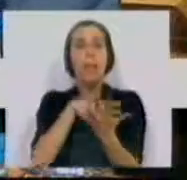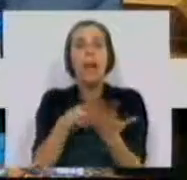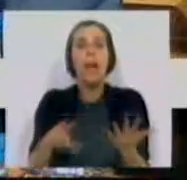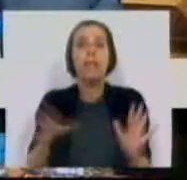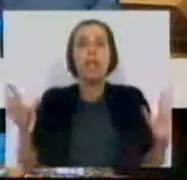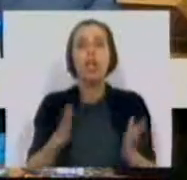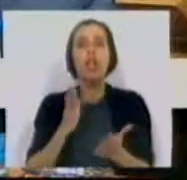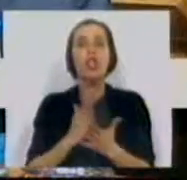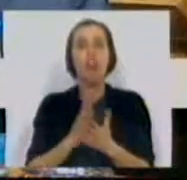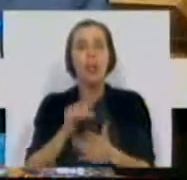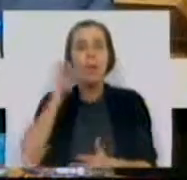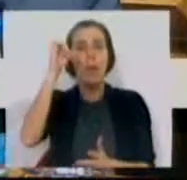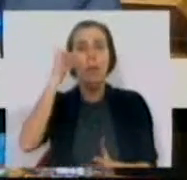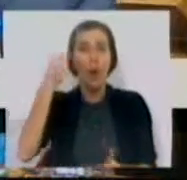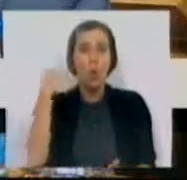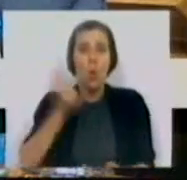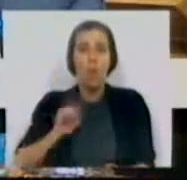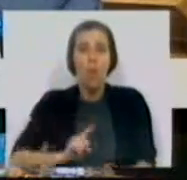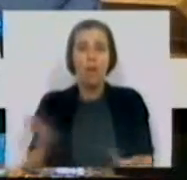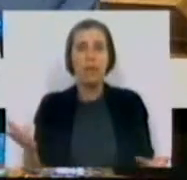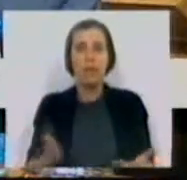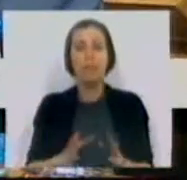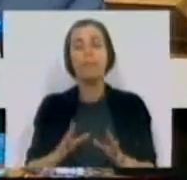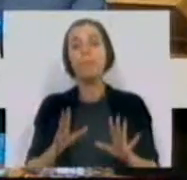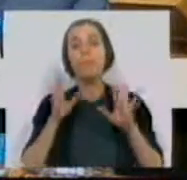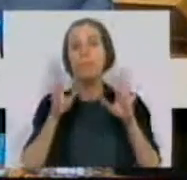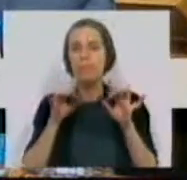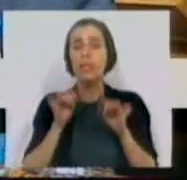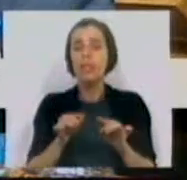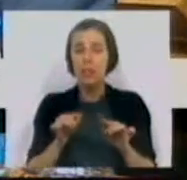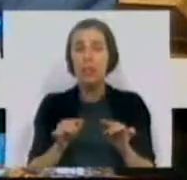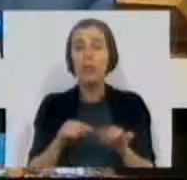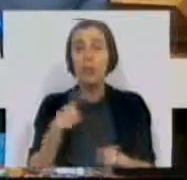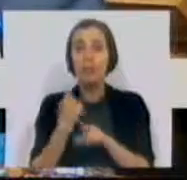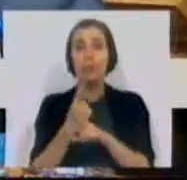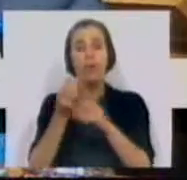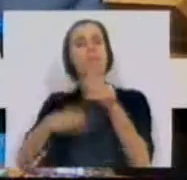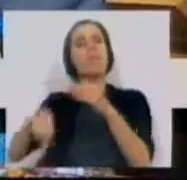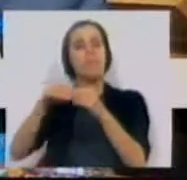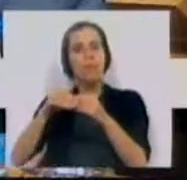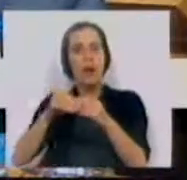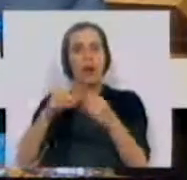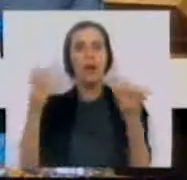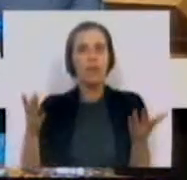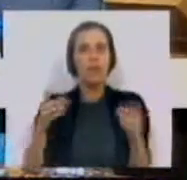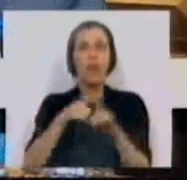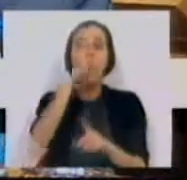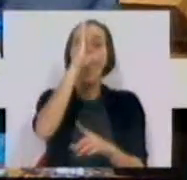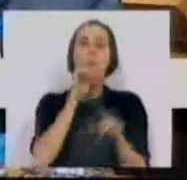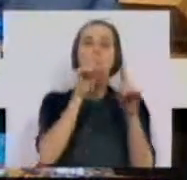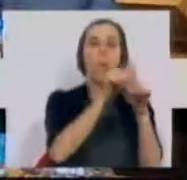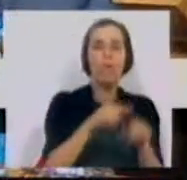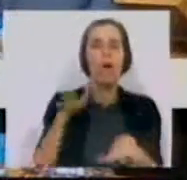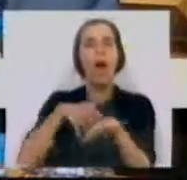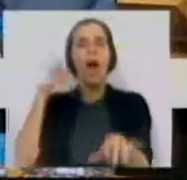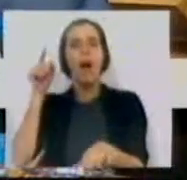as escolas ainda nem sequer conhecem. E a crescer a isto, também, a longa-manos do Governo,